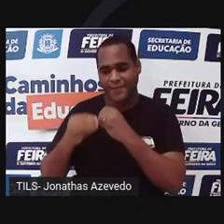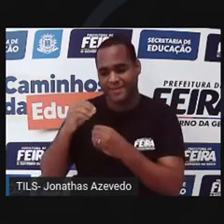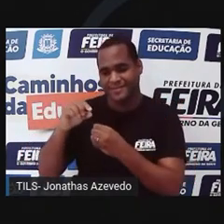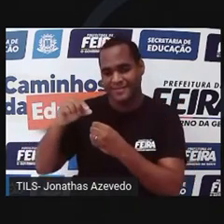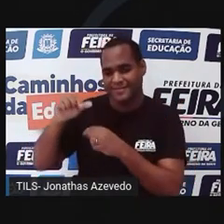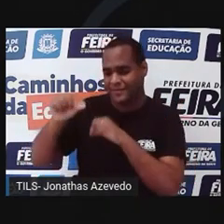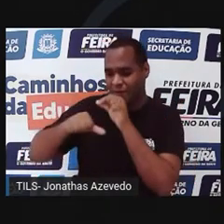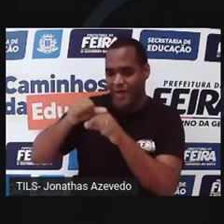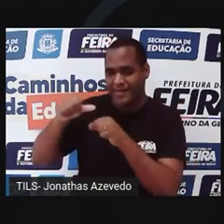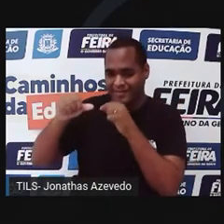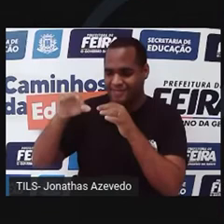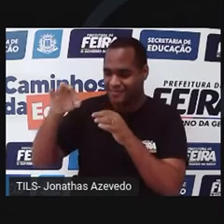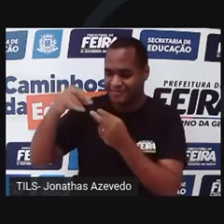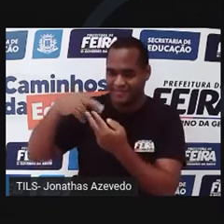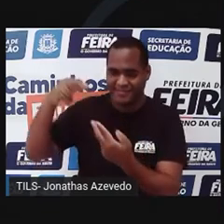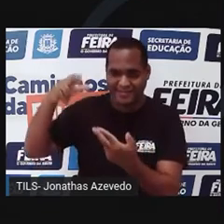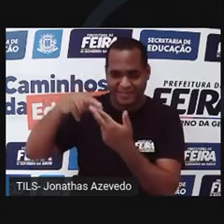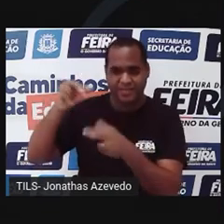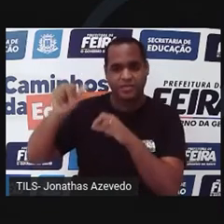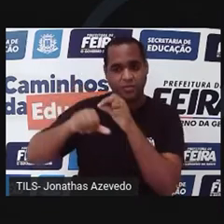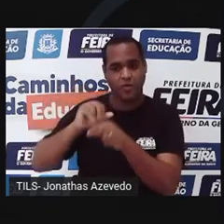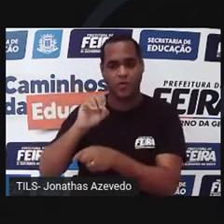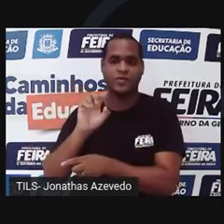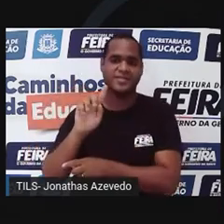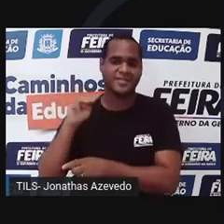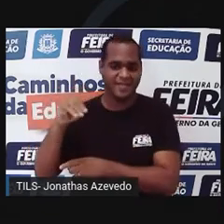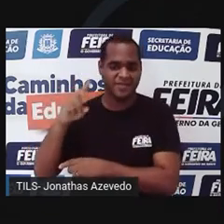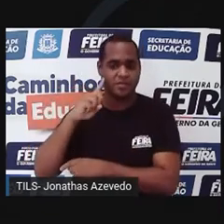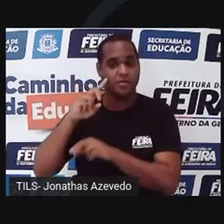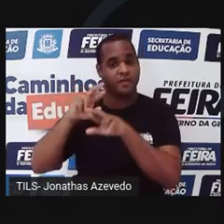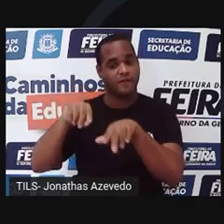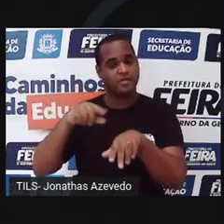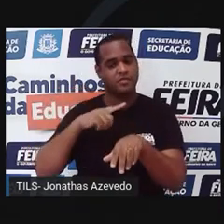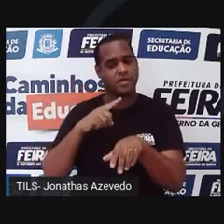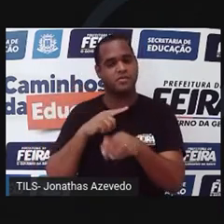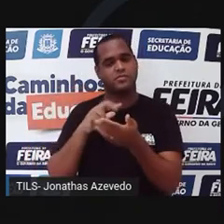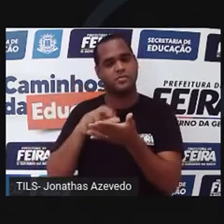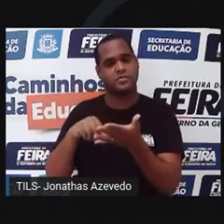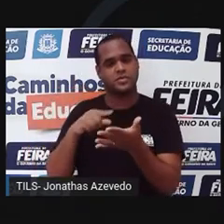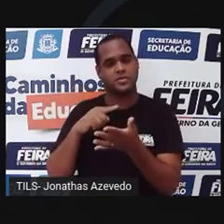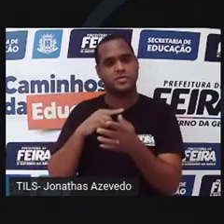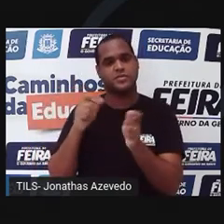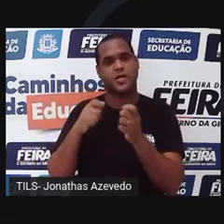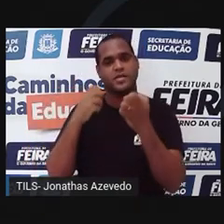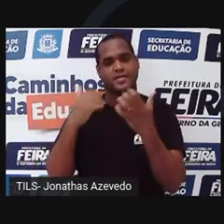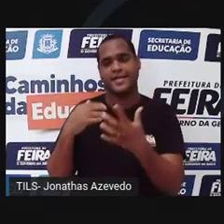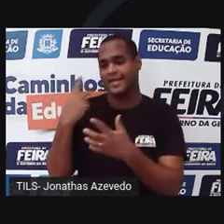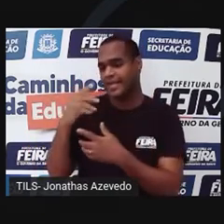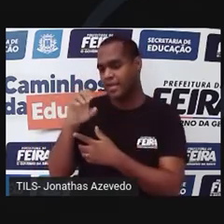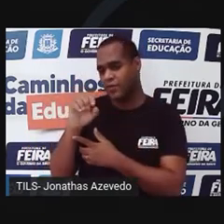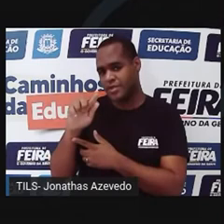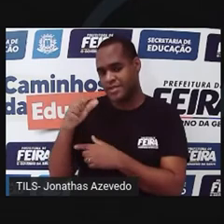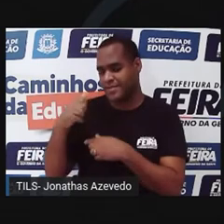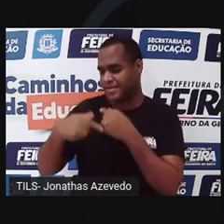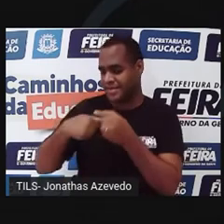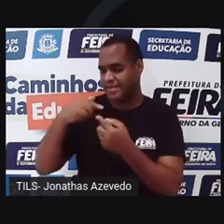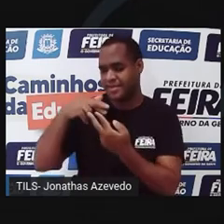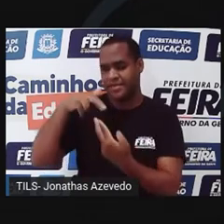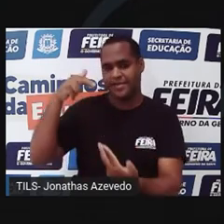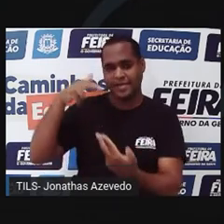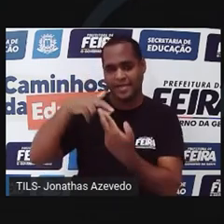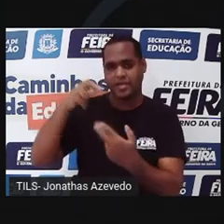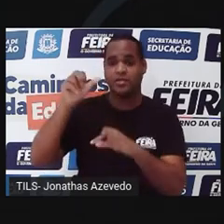Organismos geneticamente modificados, os OGMs, são todo e qualquer organismo que teve seu material genético, o DNA,